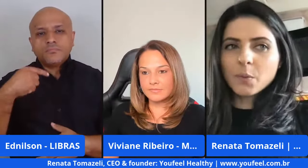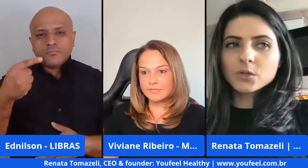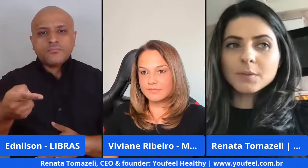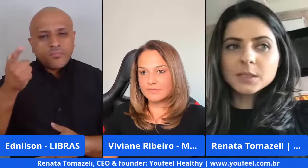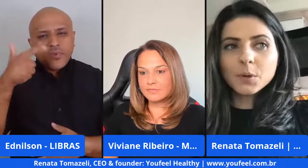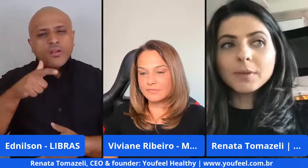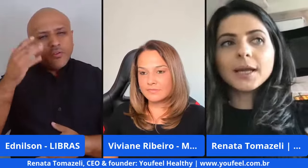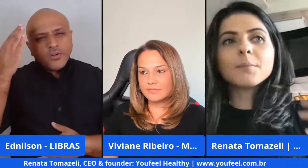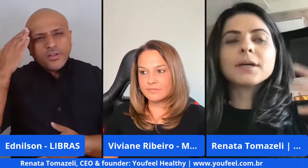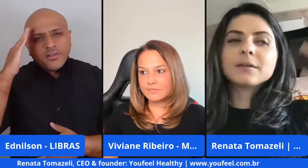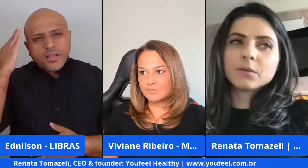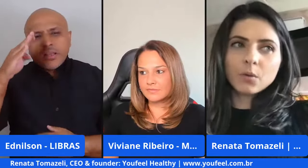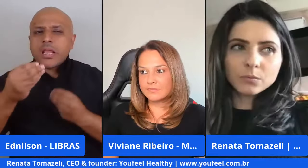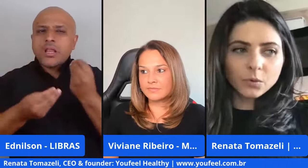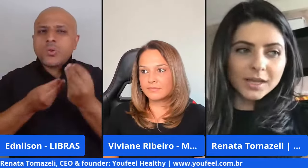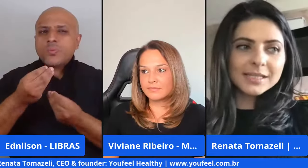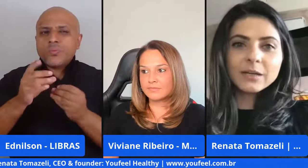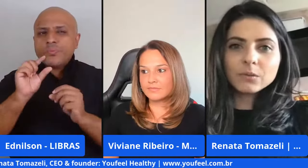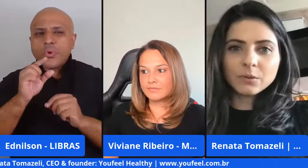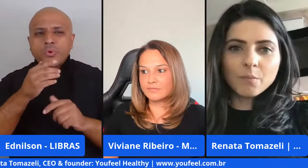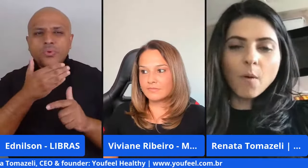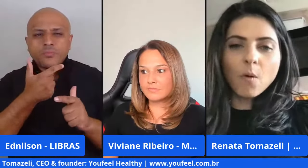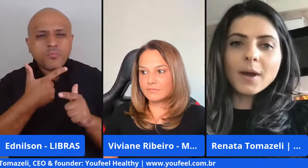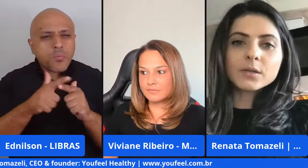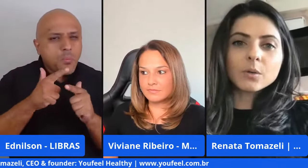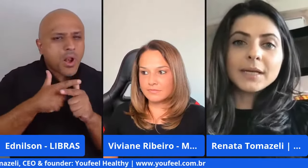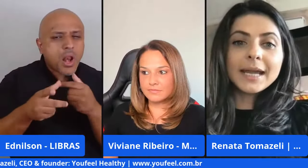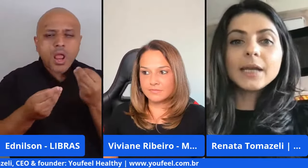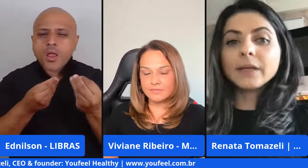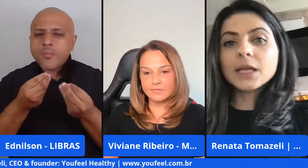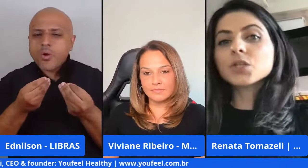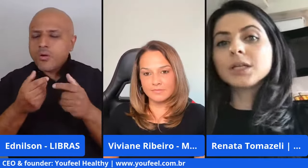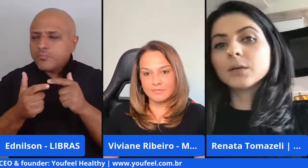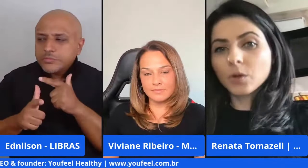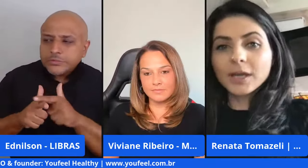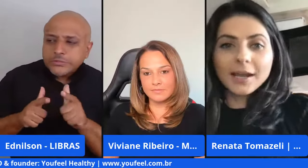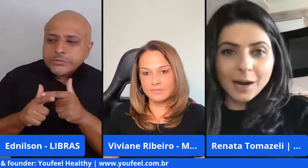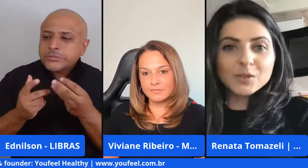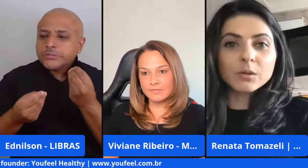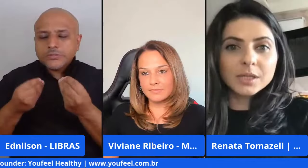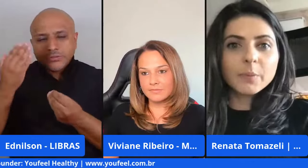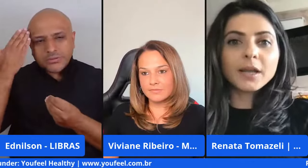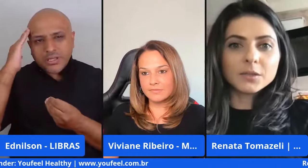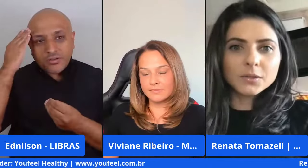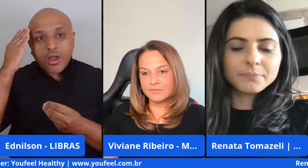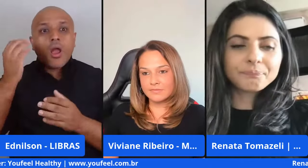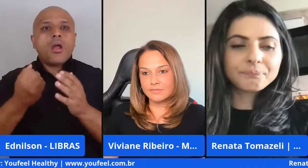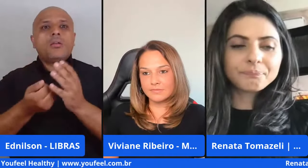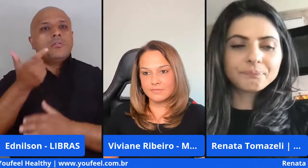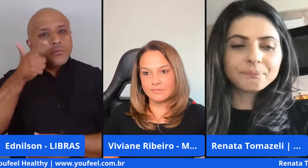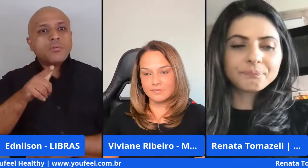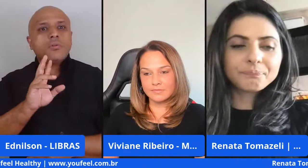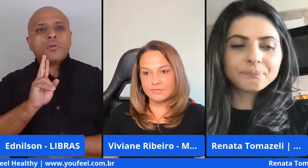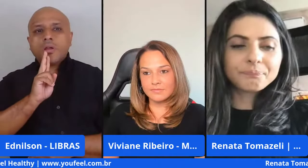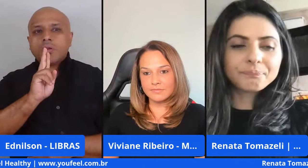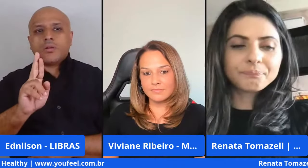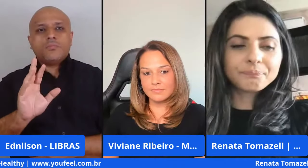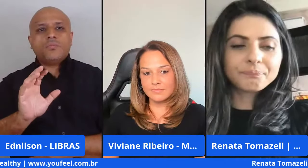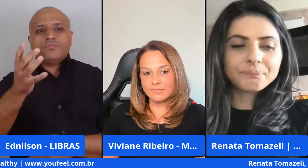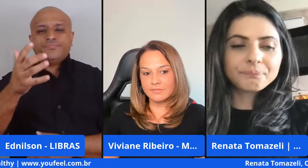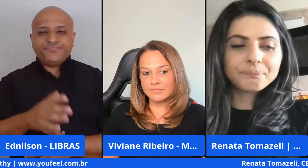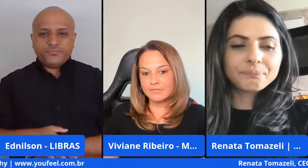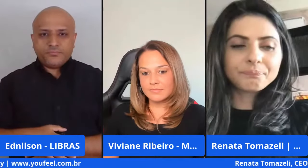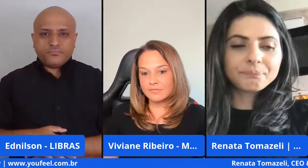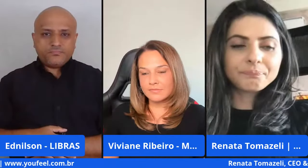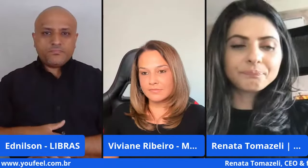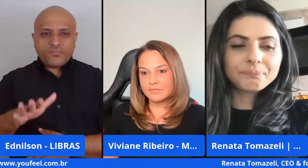eu fui entendendo um pouco sobre esse problema conhecendo um pouco mais sobre ele e eu entendi então que eu queria criar uma solução para isso aí eu fui para o Vale